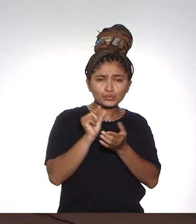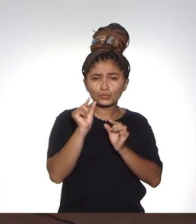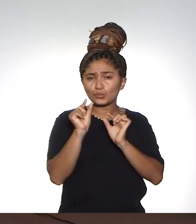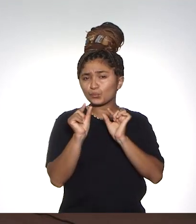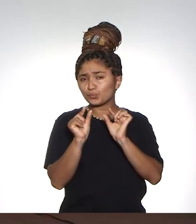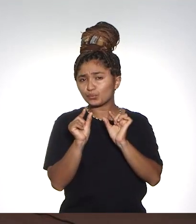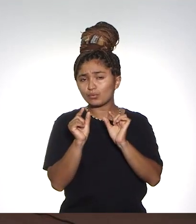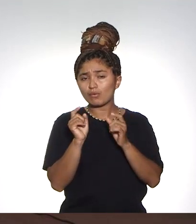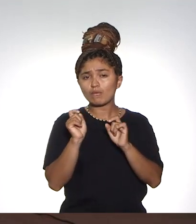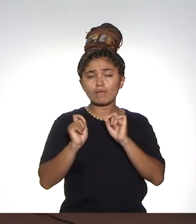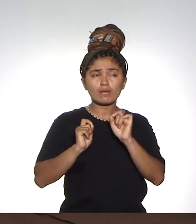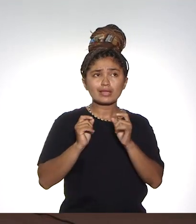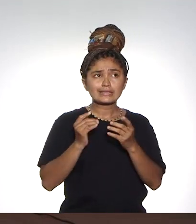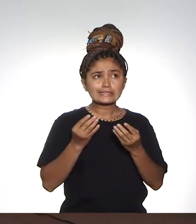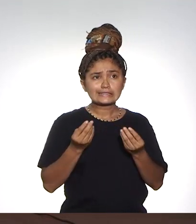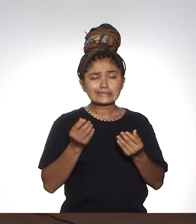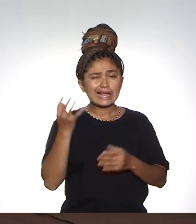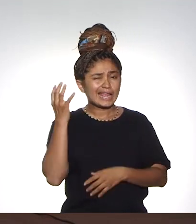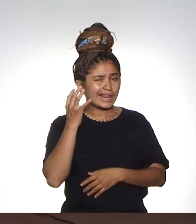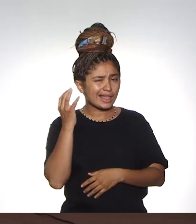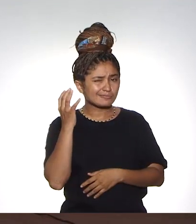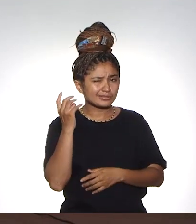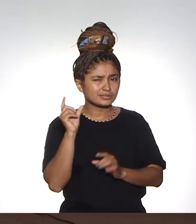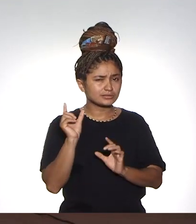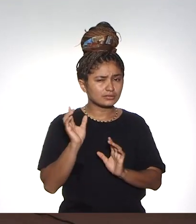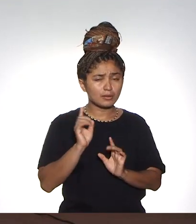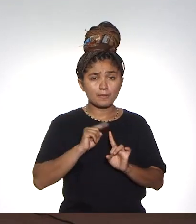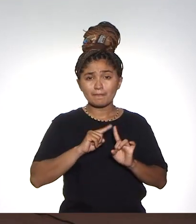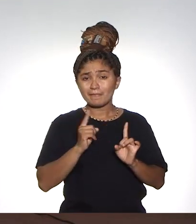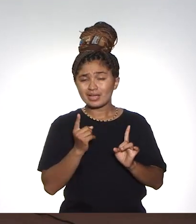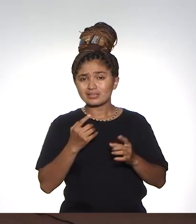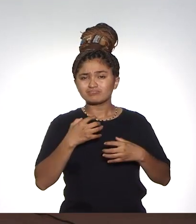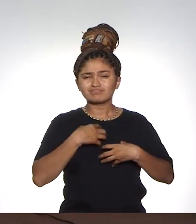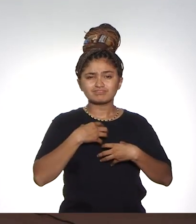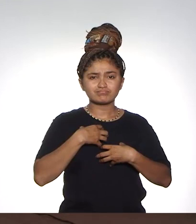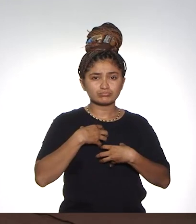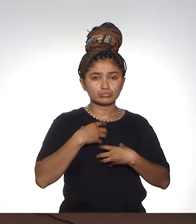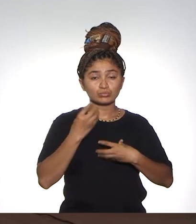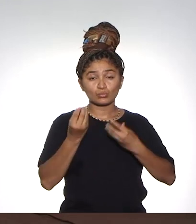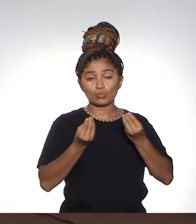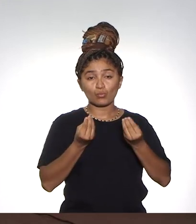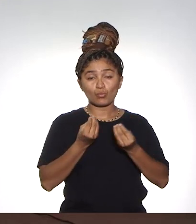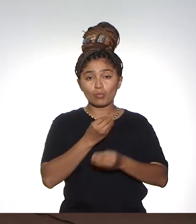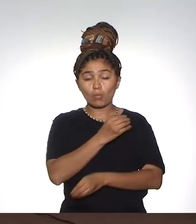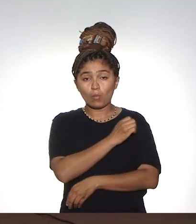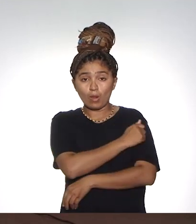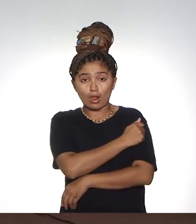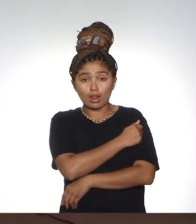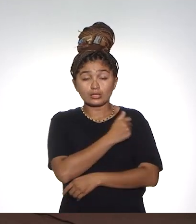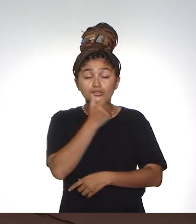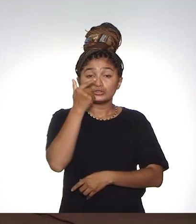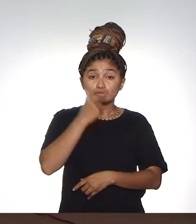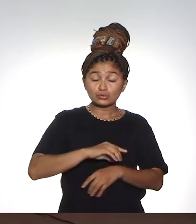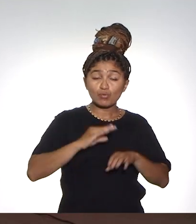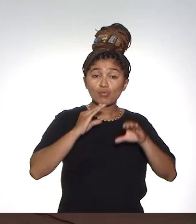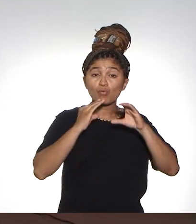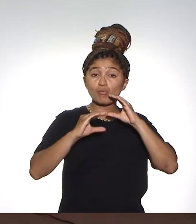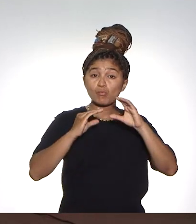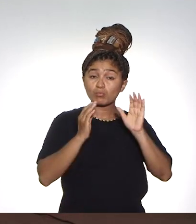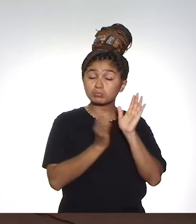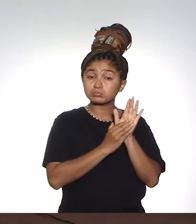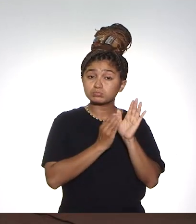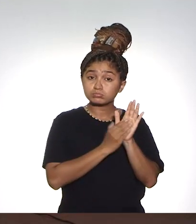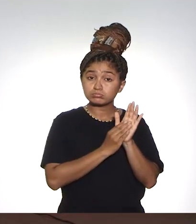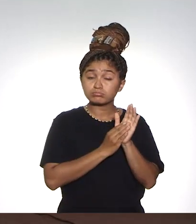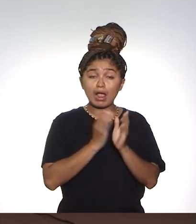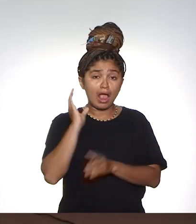diminuindo um pouquinho a, vamos chamar de reclamações, mas é o desconforto, o papel da comunicação, volto a falar